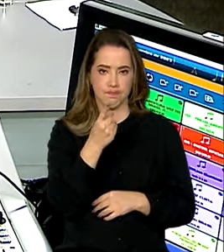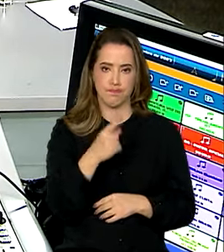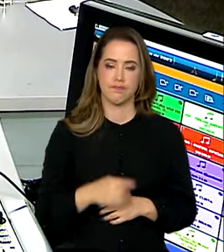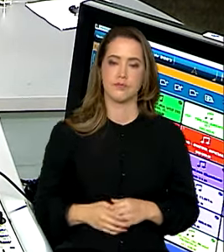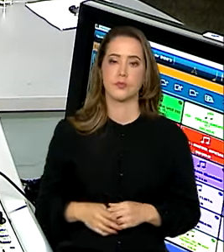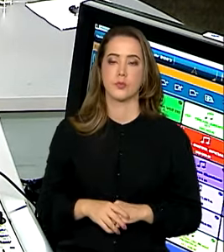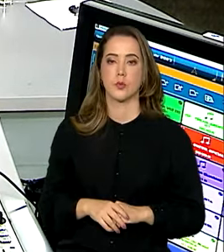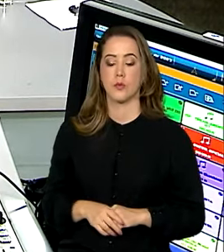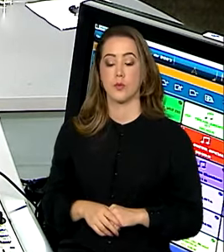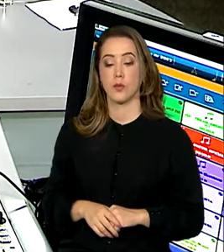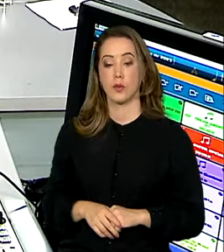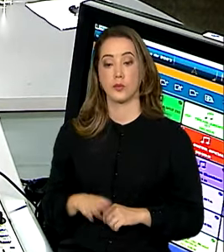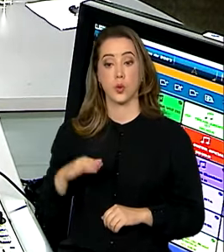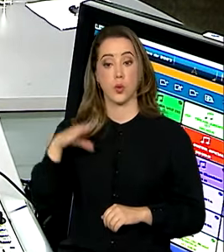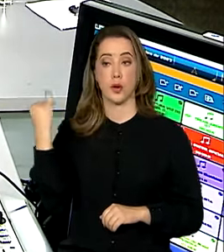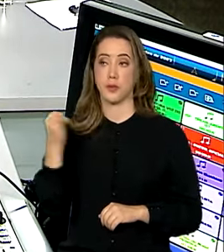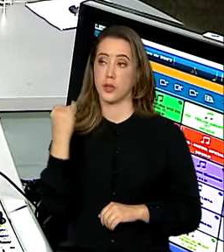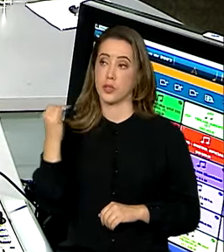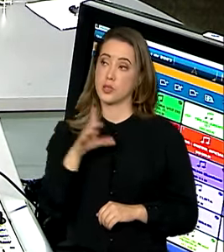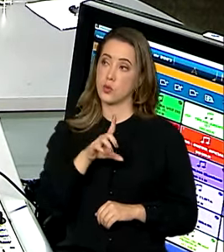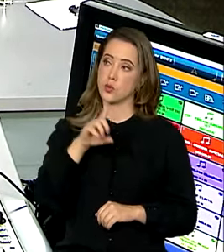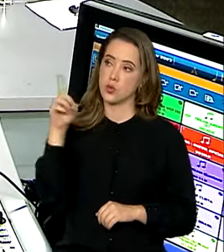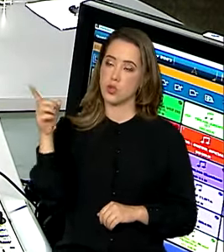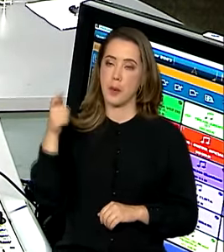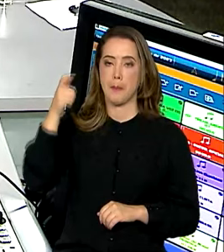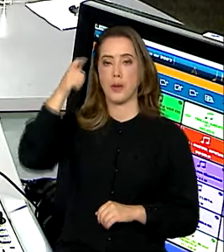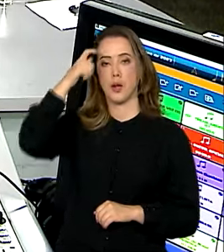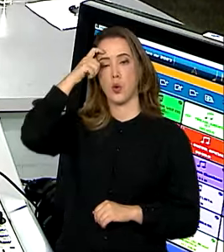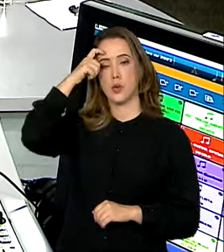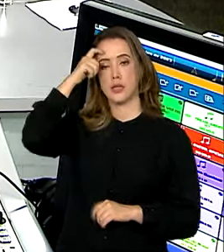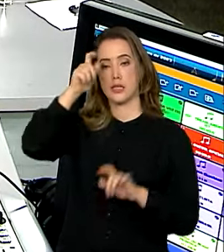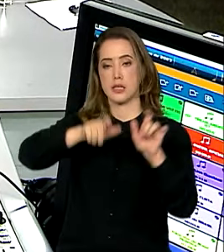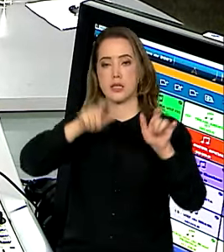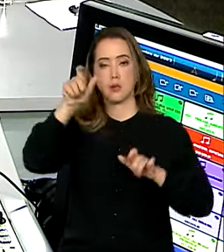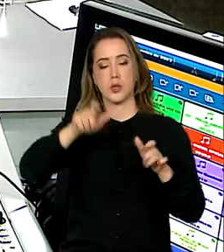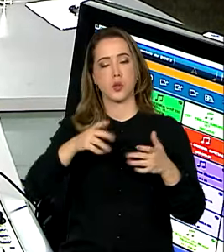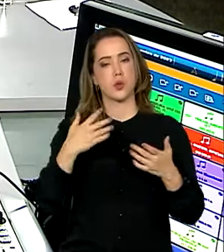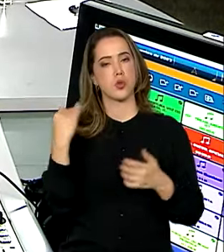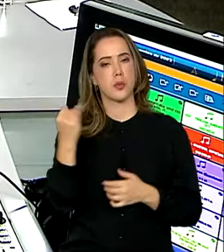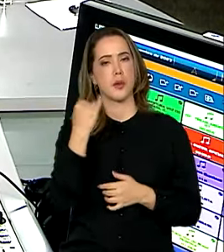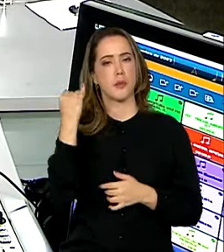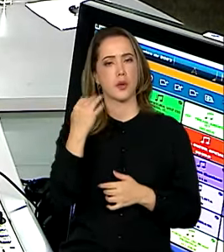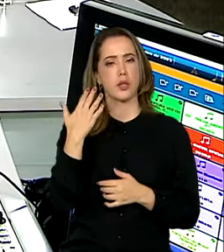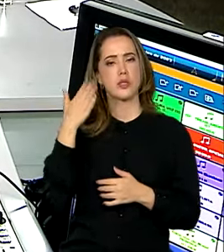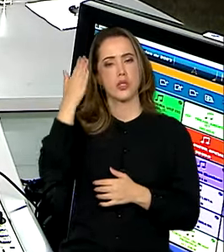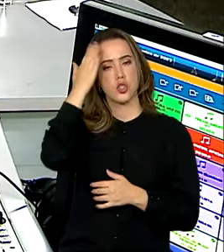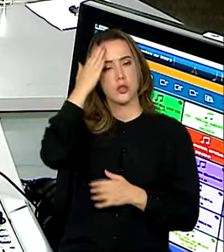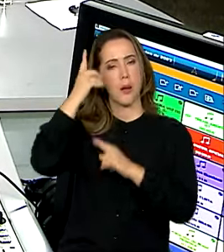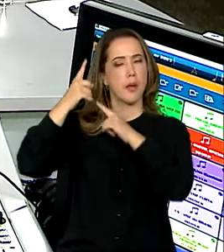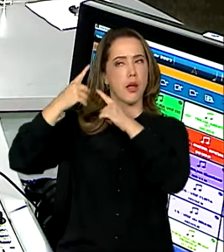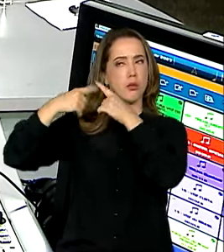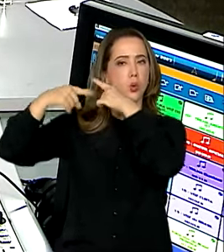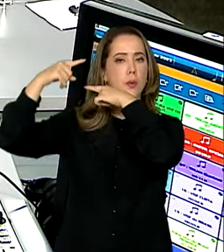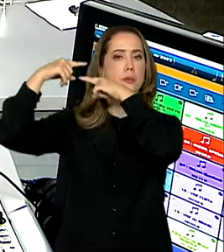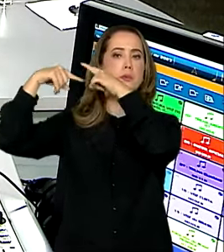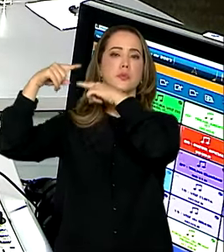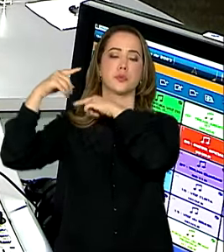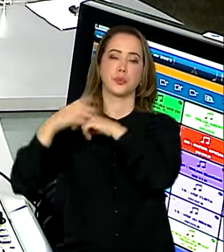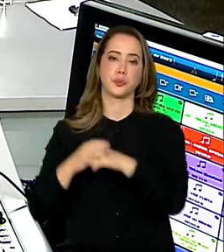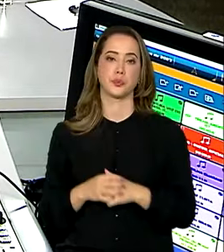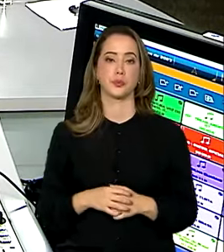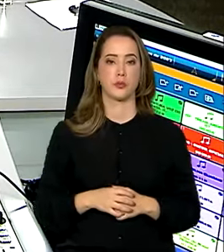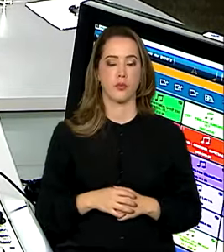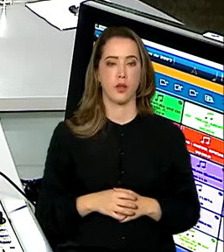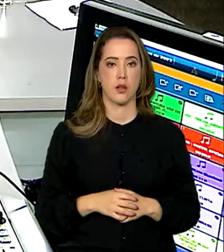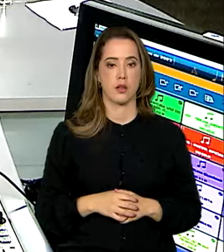Qual a relevância dessas datas para a formação da consciência dos brasileiros sobre suas origens? Sim, eu sempre gosto de dizer que um